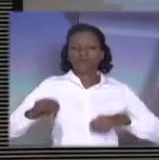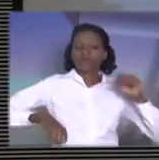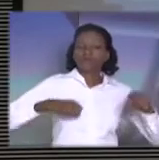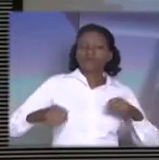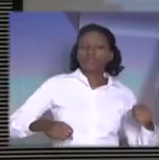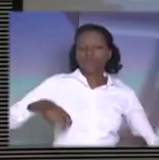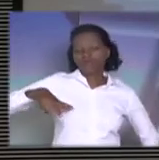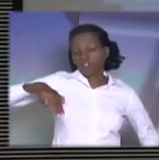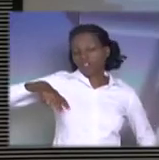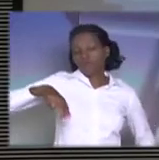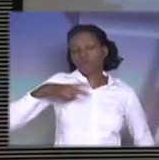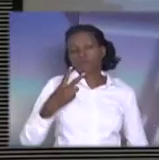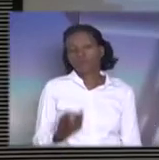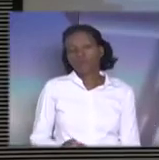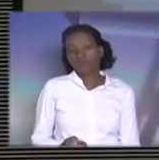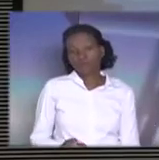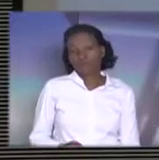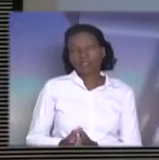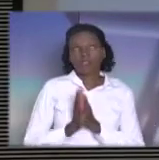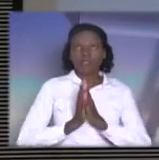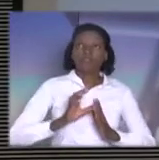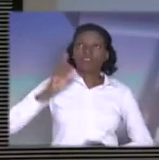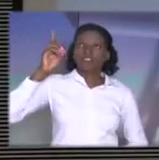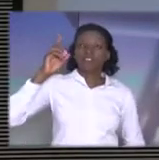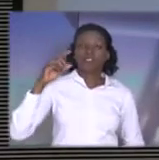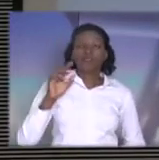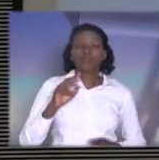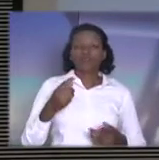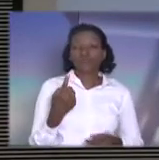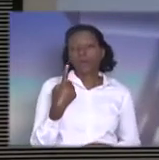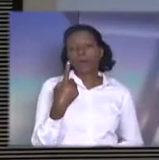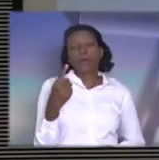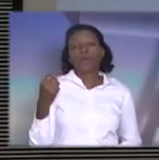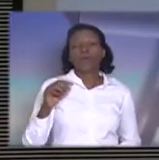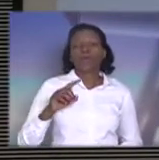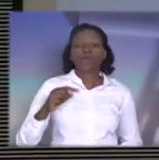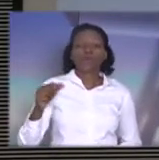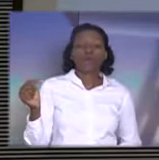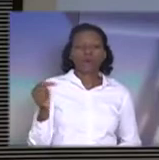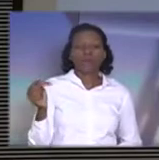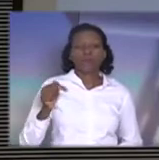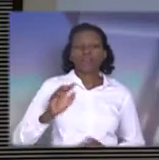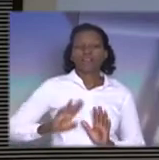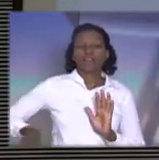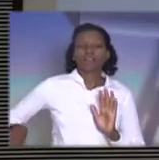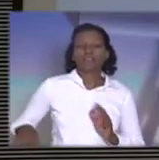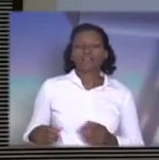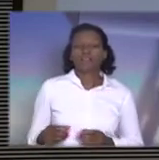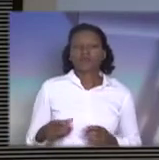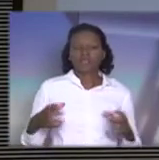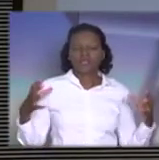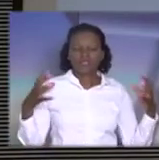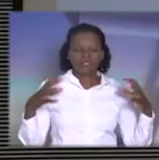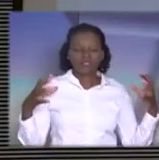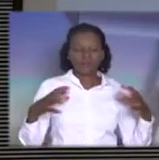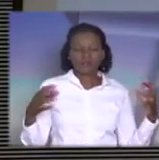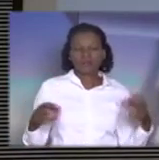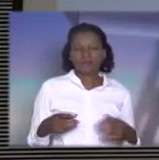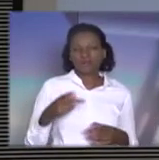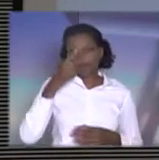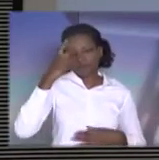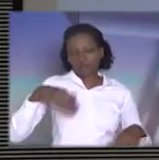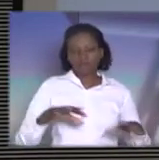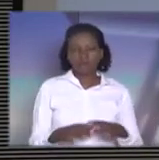Graças a Deus, um vagabundo a menos para encher o saco da população. Agora eu pergunto aos senhores e senhoras, se não fosse